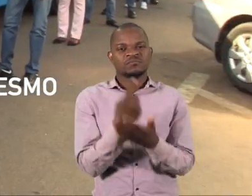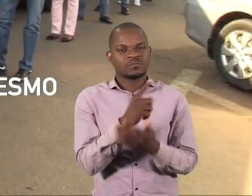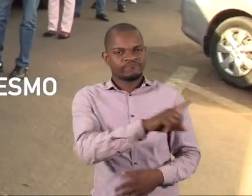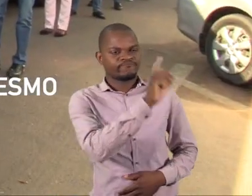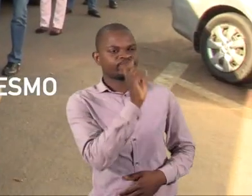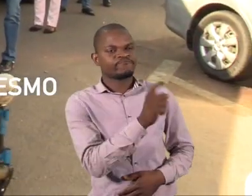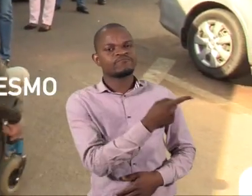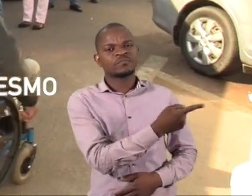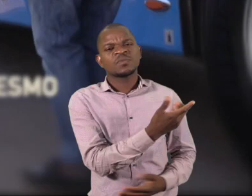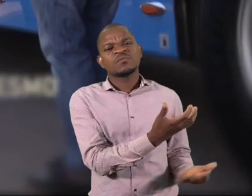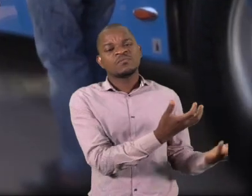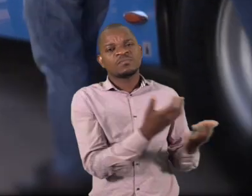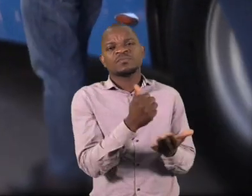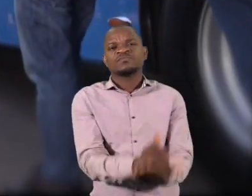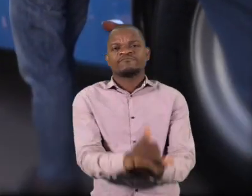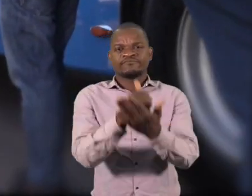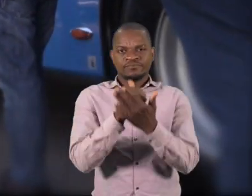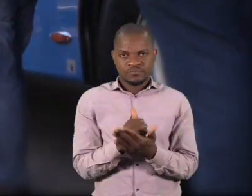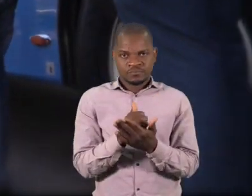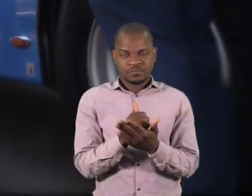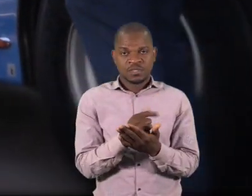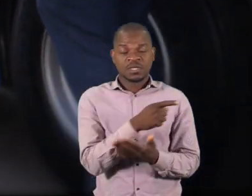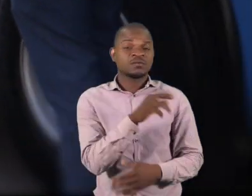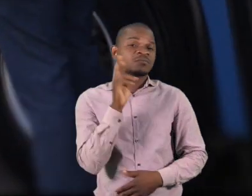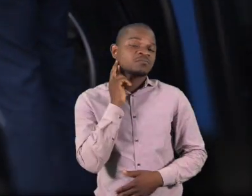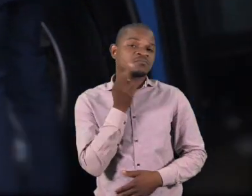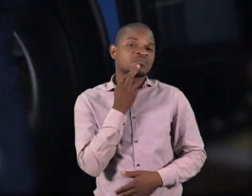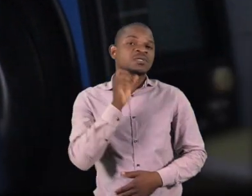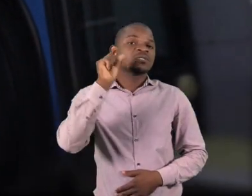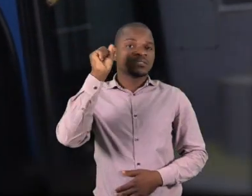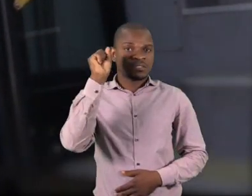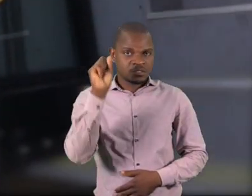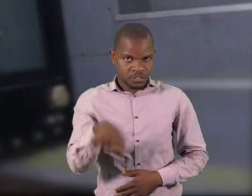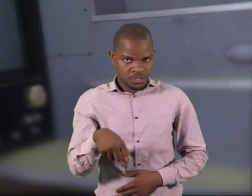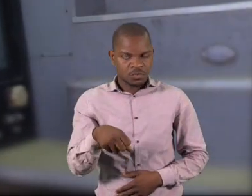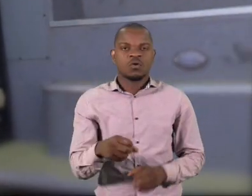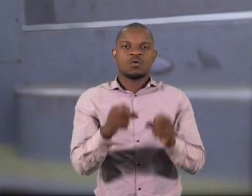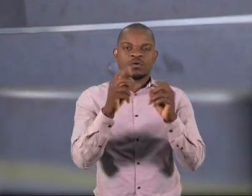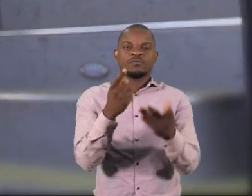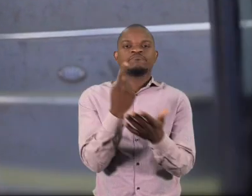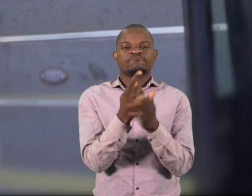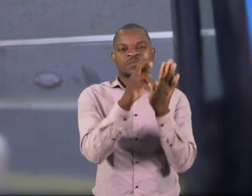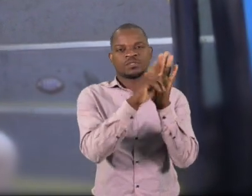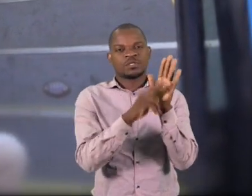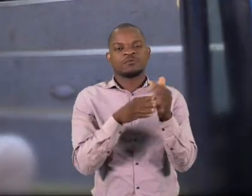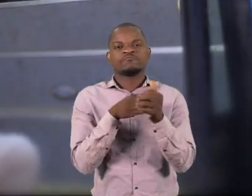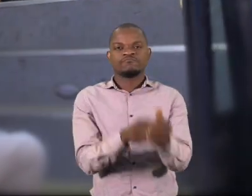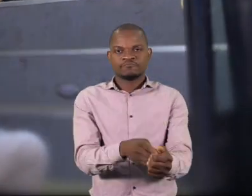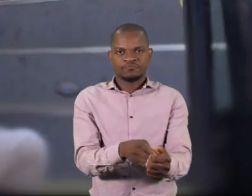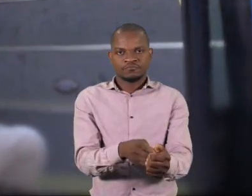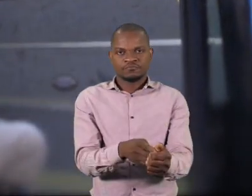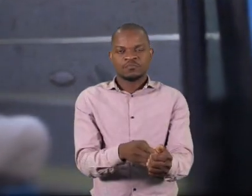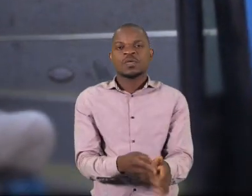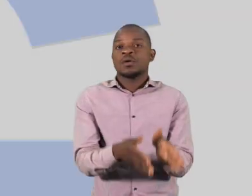devem primeiro perguntar se o mesmo precisa de apoio. Só depois, em caso de resposta positiva, seguir os